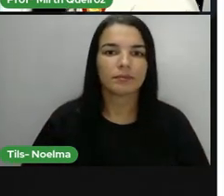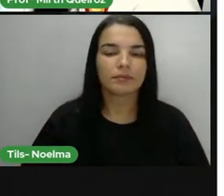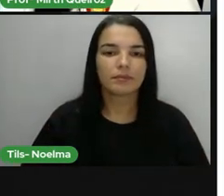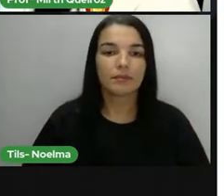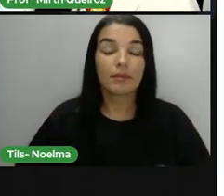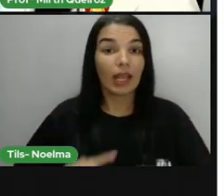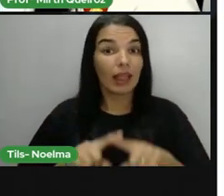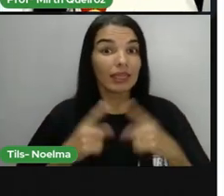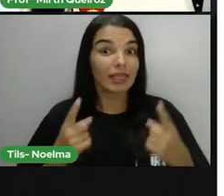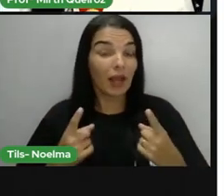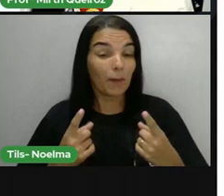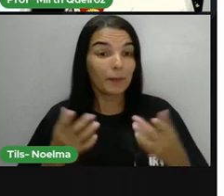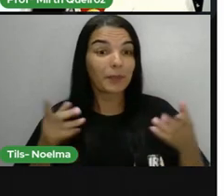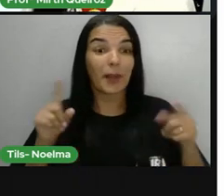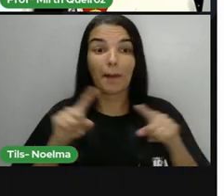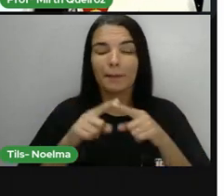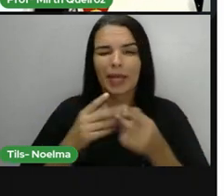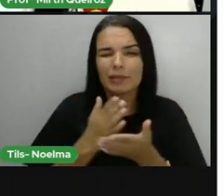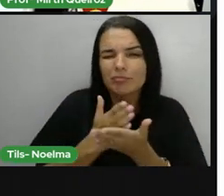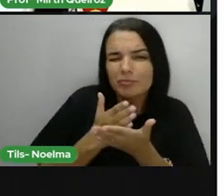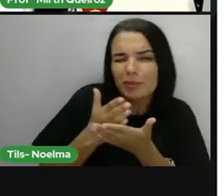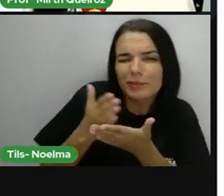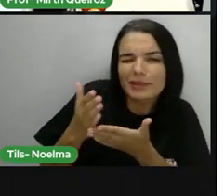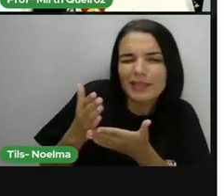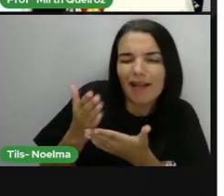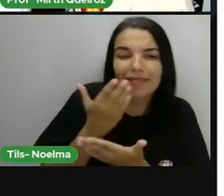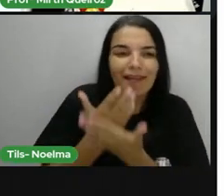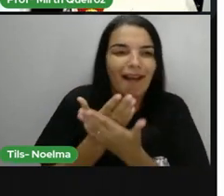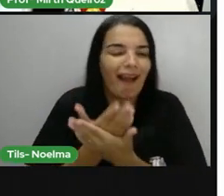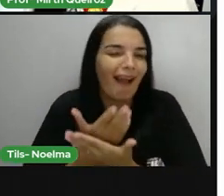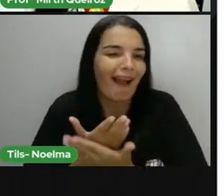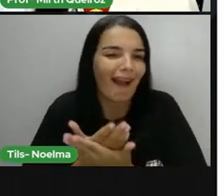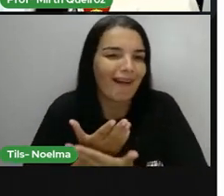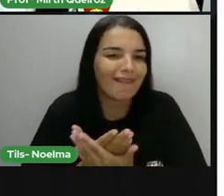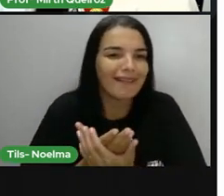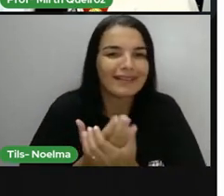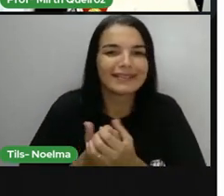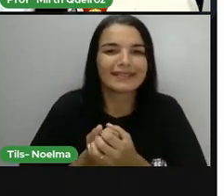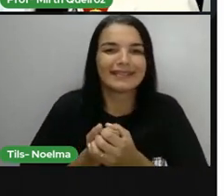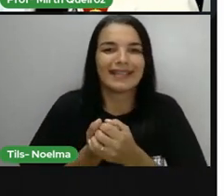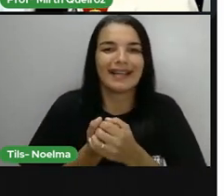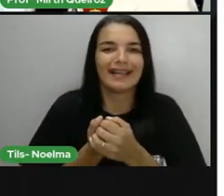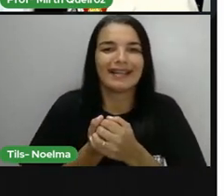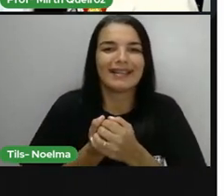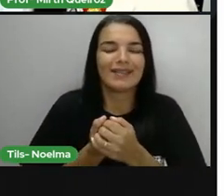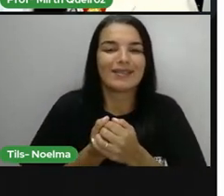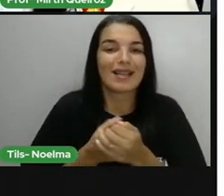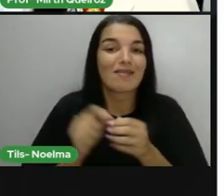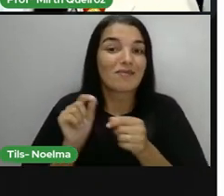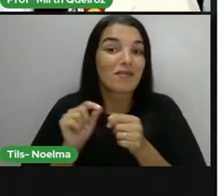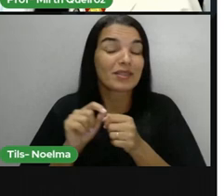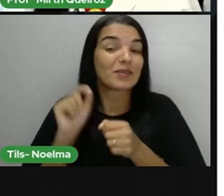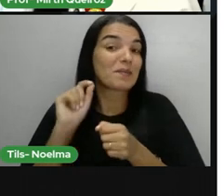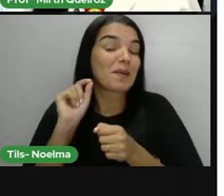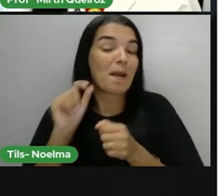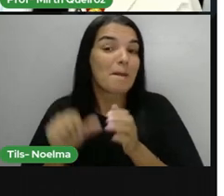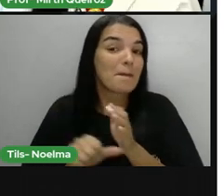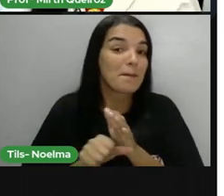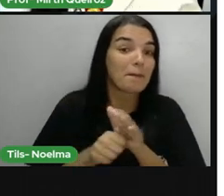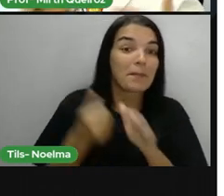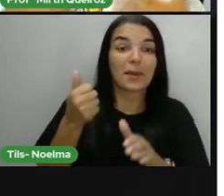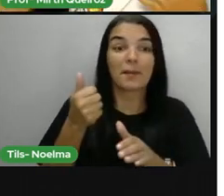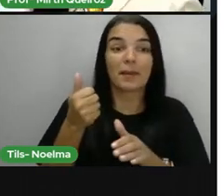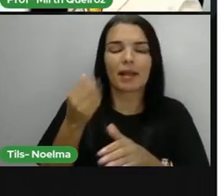E pra gente dar início aí, né, a esse assunto, a gente primeiro precisa